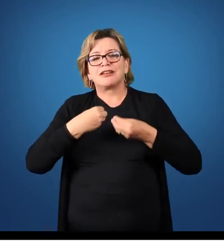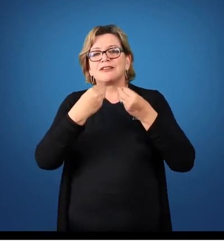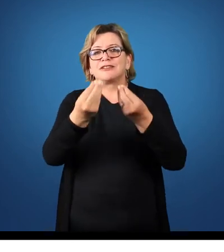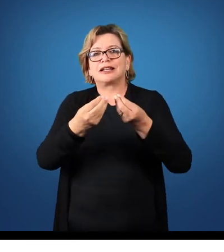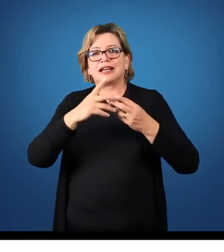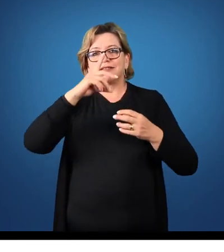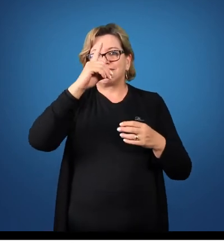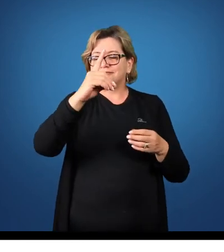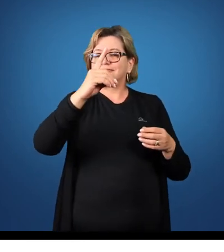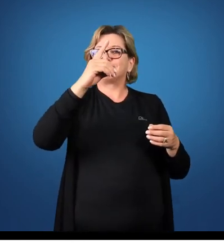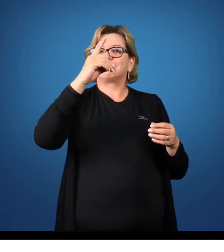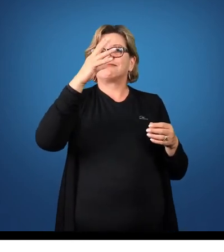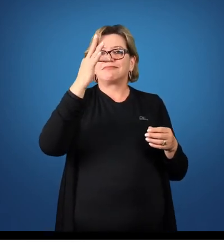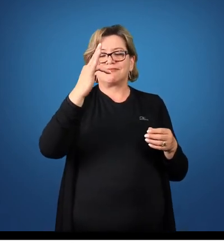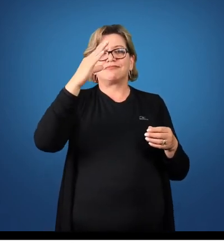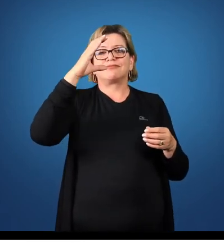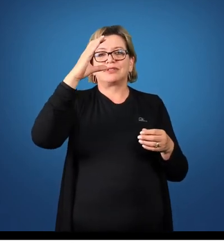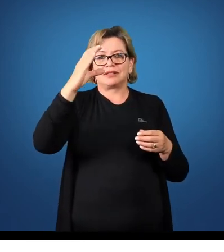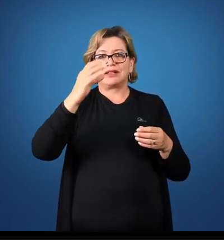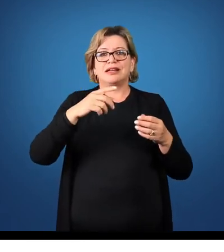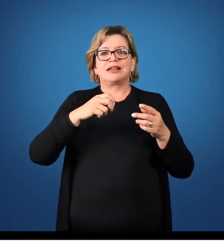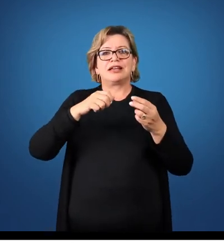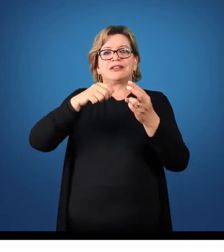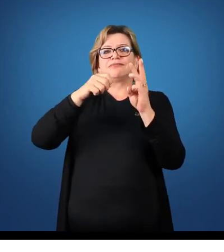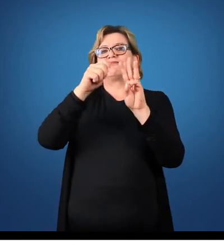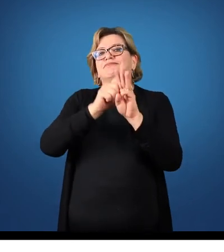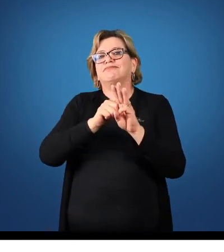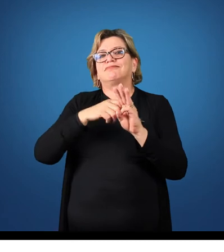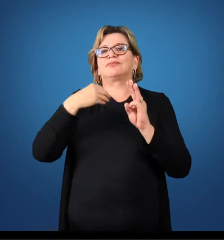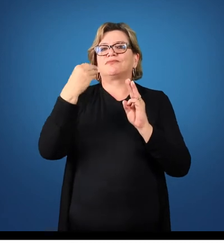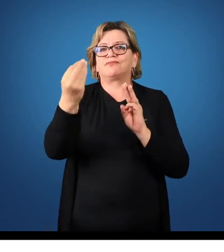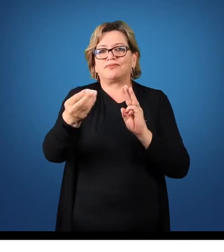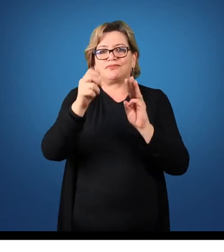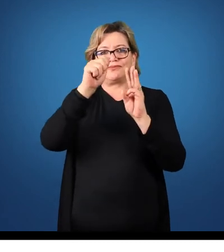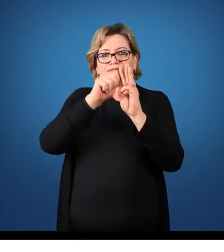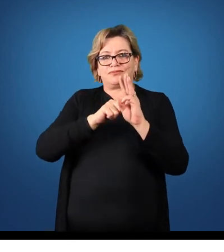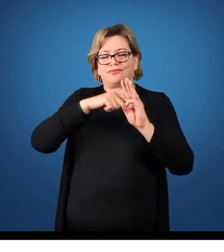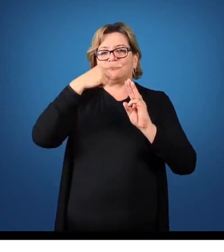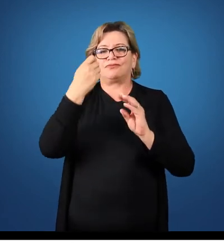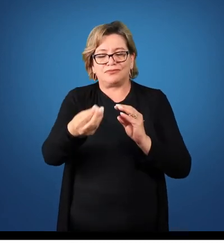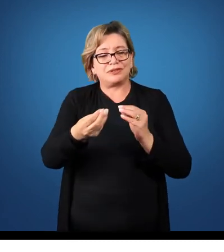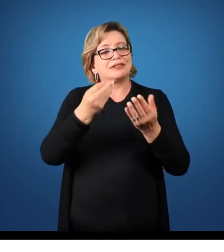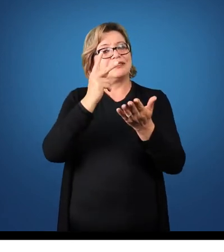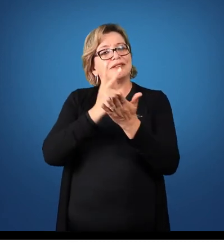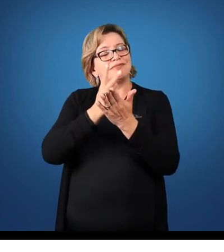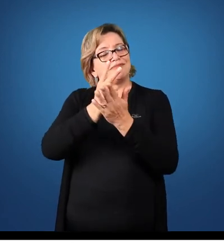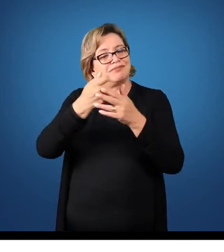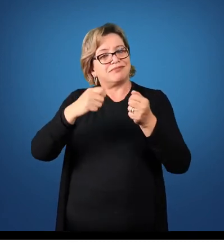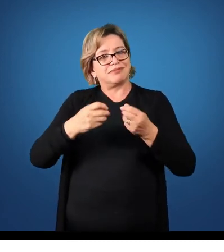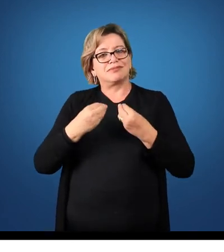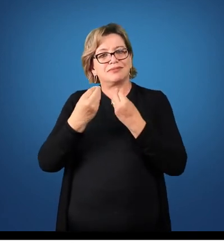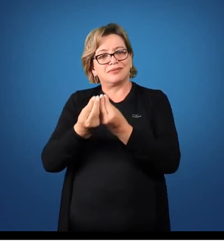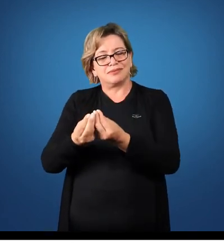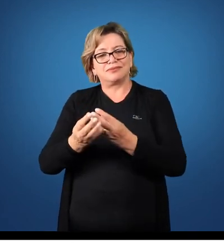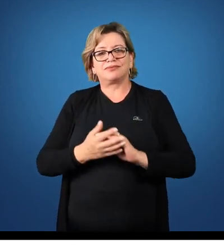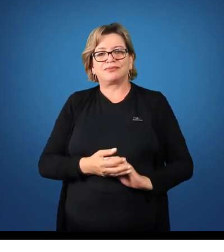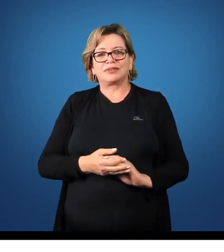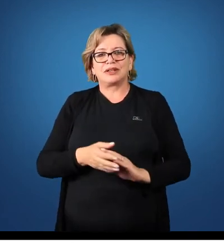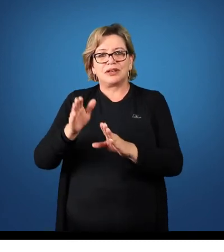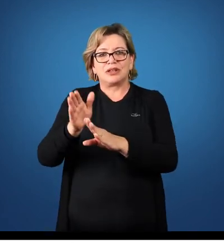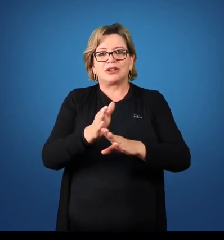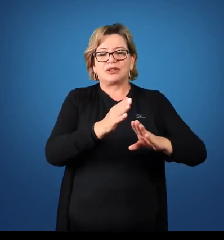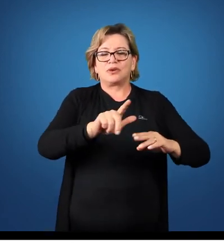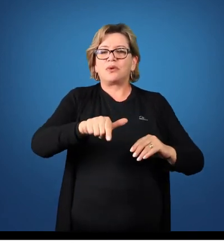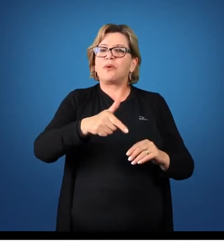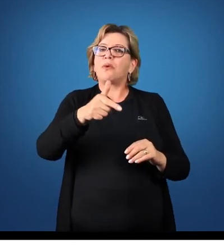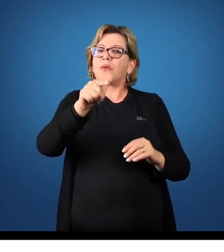trimestralmente para o órgão regulador, que é a Comissão de Valores Mobiliários. Já outro